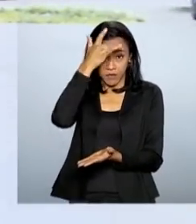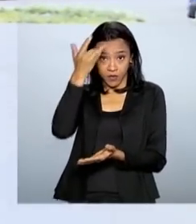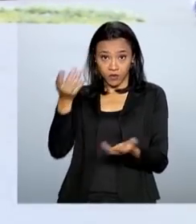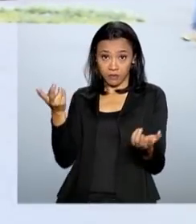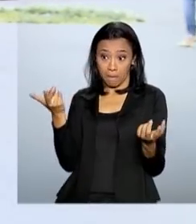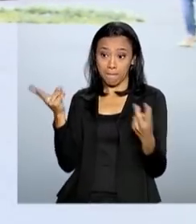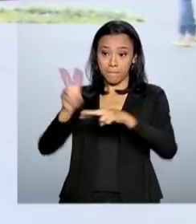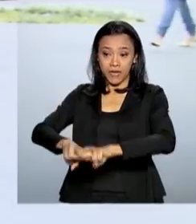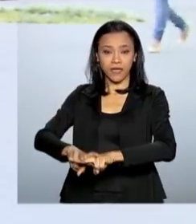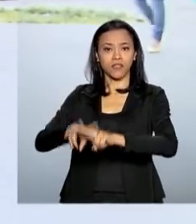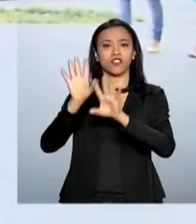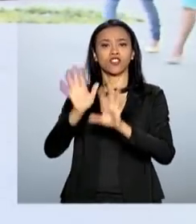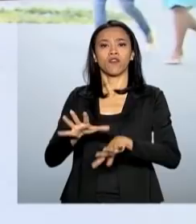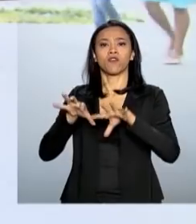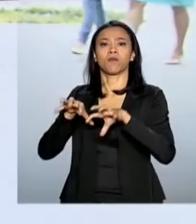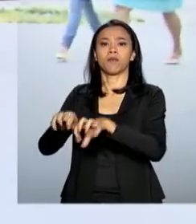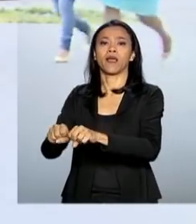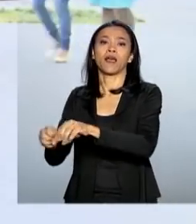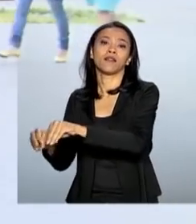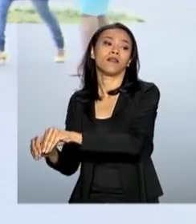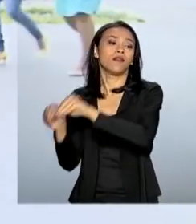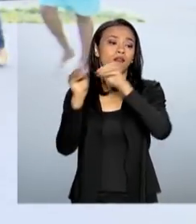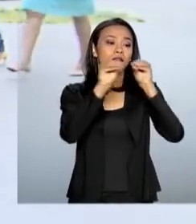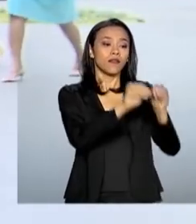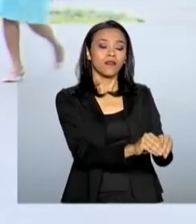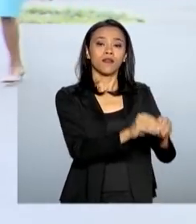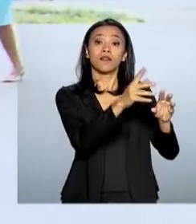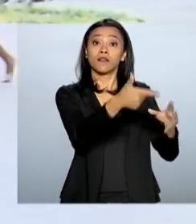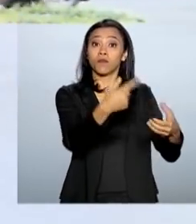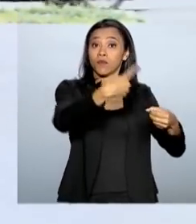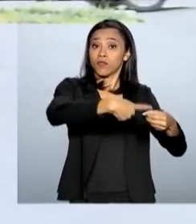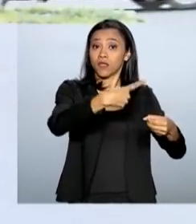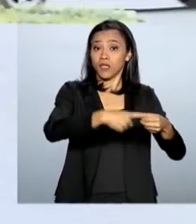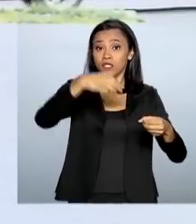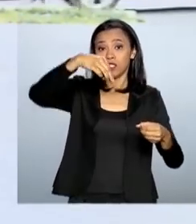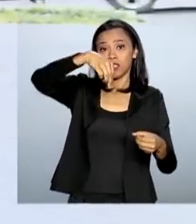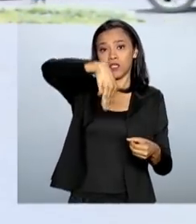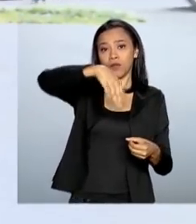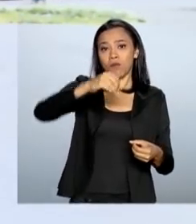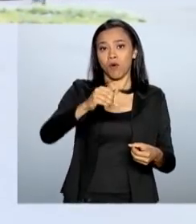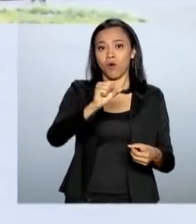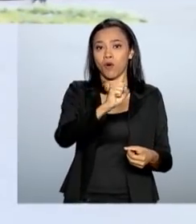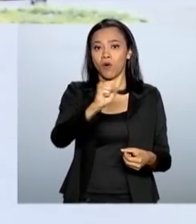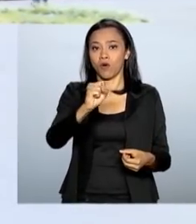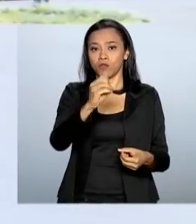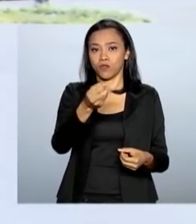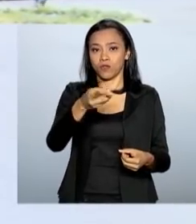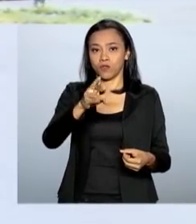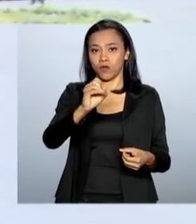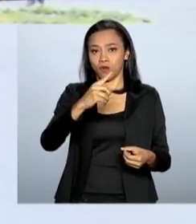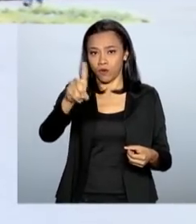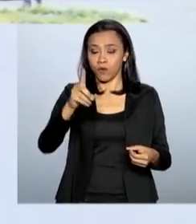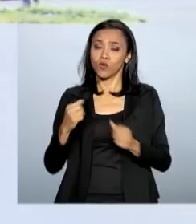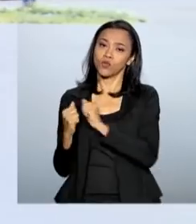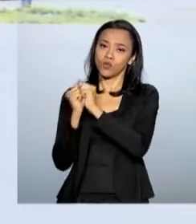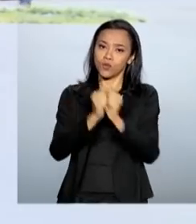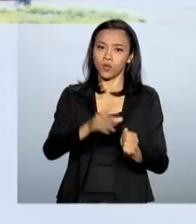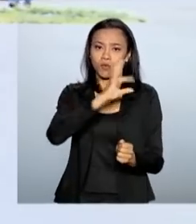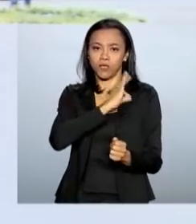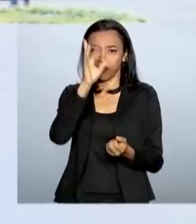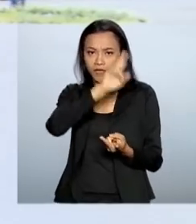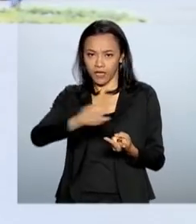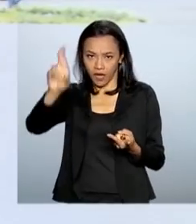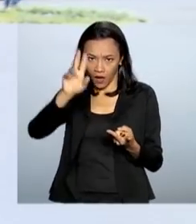transferidos para a penitenciária de Mossoró, com escolta conjunta da Polícia Rodoviária Federal, do Departamento